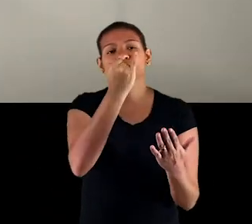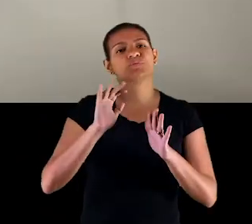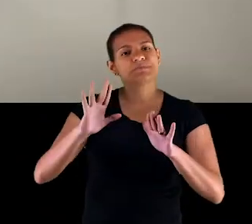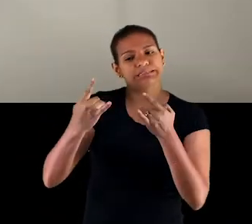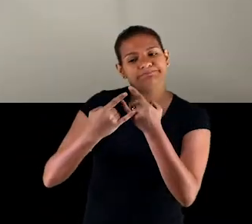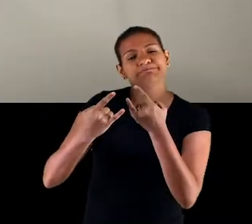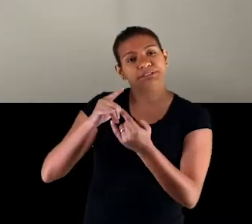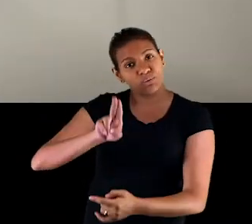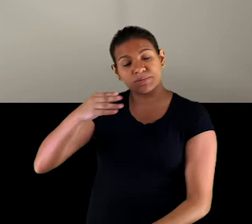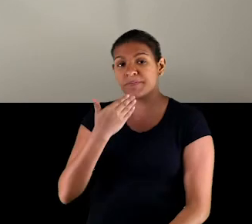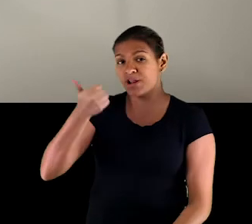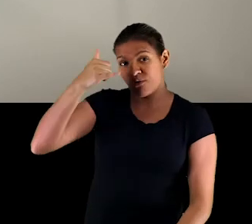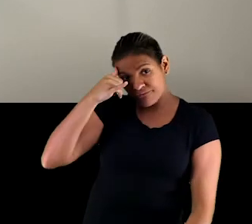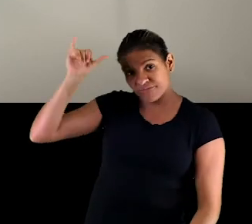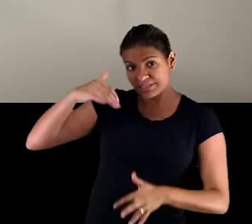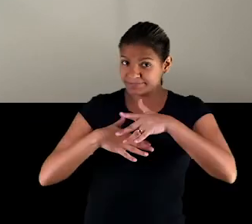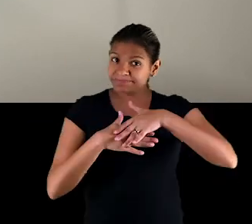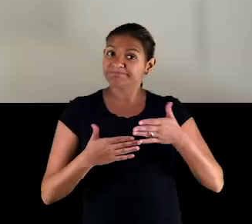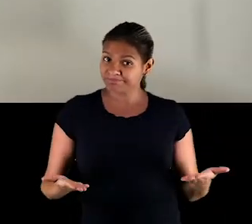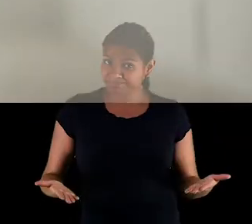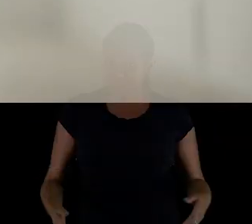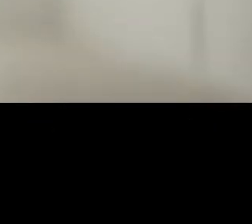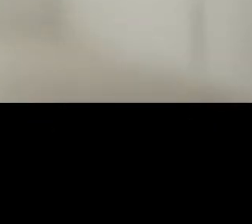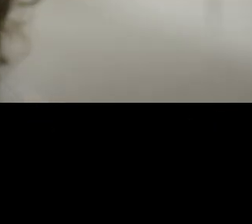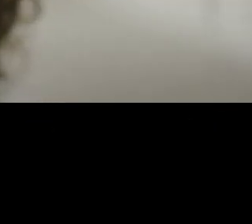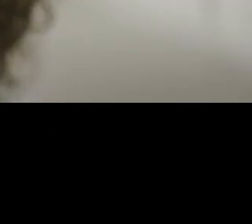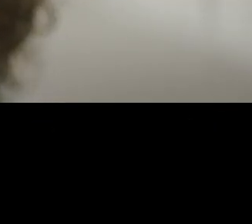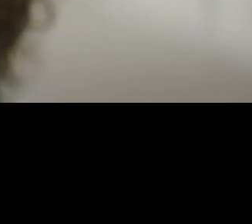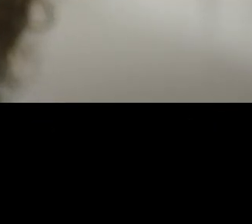usar camisinha. Eu acho importantíssimo em me prevenir, ainda mais depois de ver essas coisas, né? Música Música